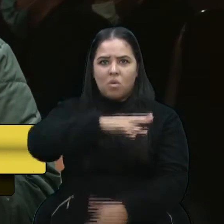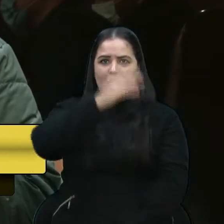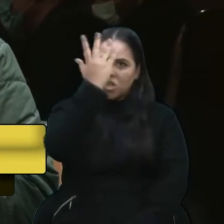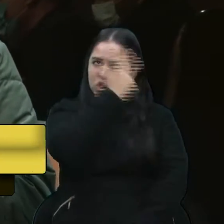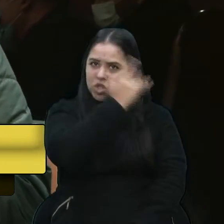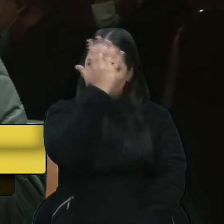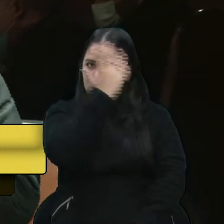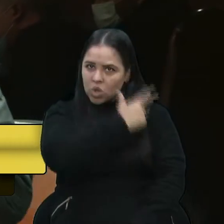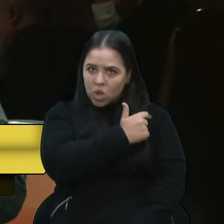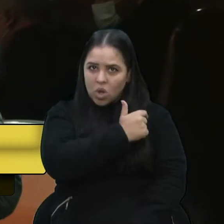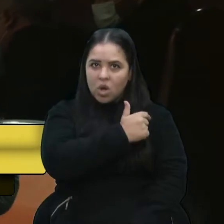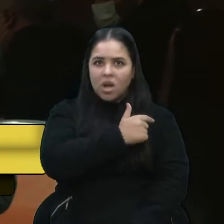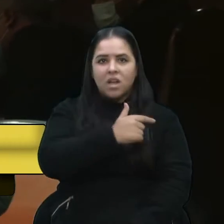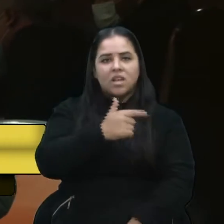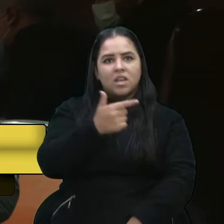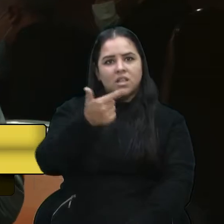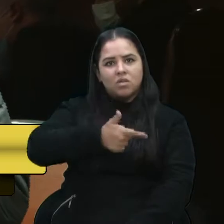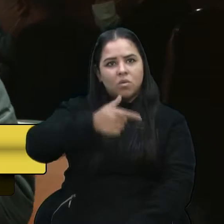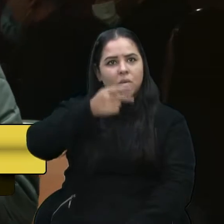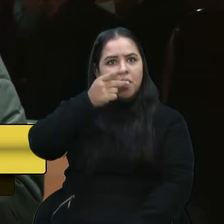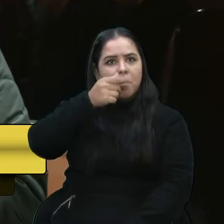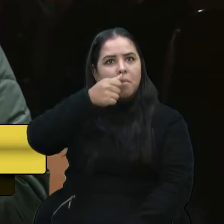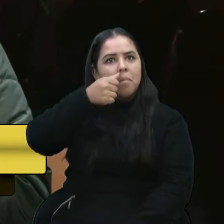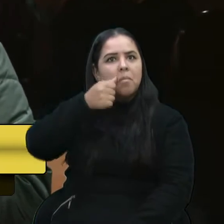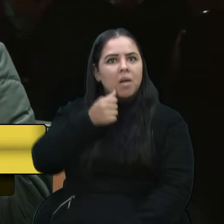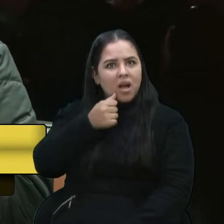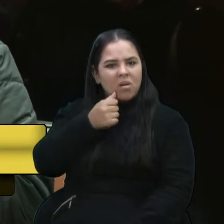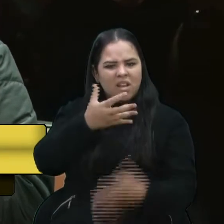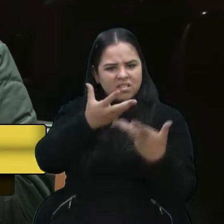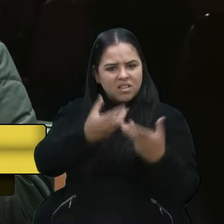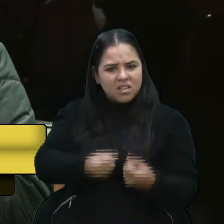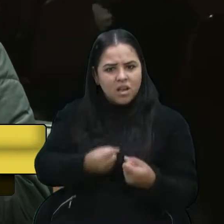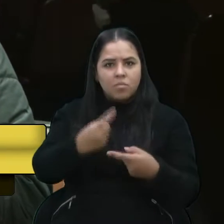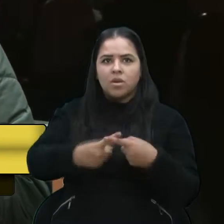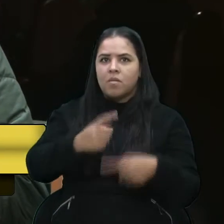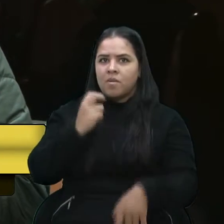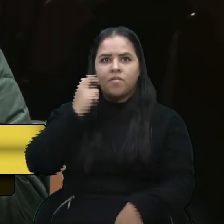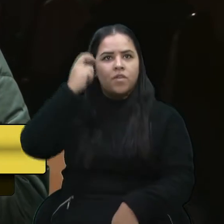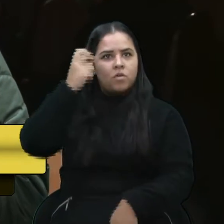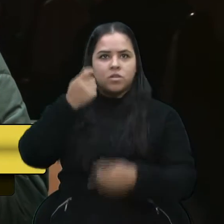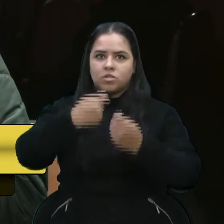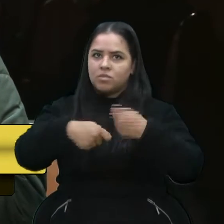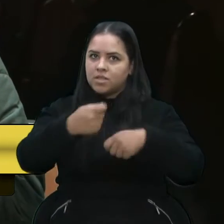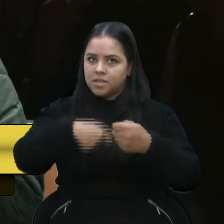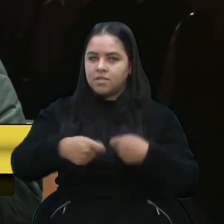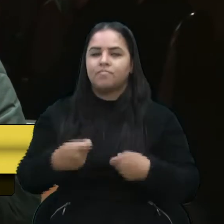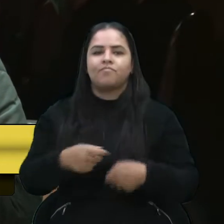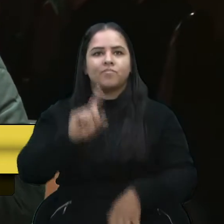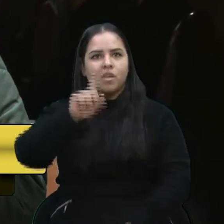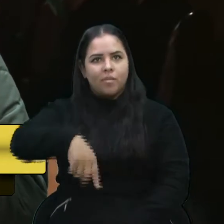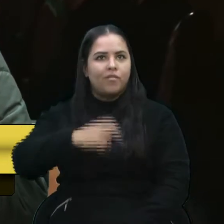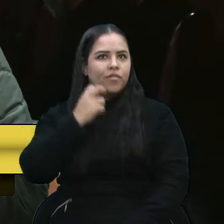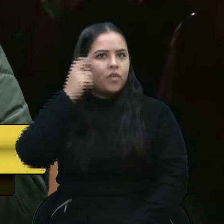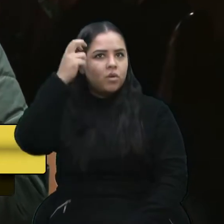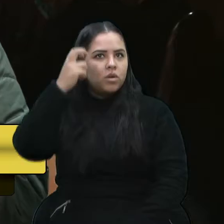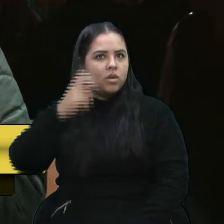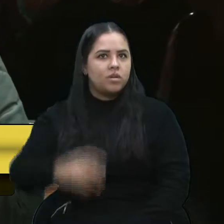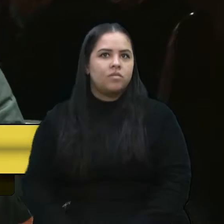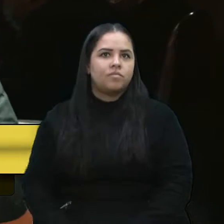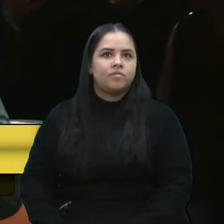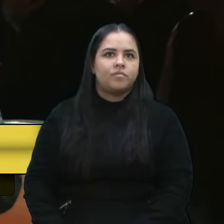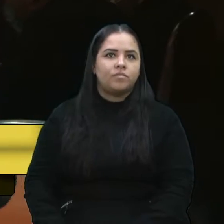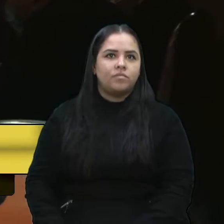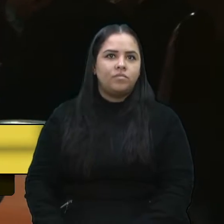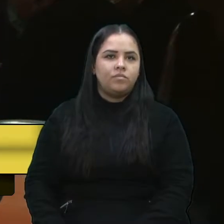Adiló e da vice-palma. Porque isso aí seria vergonhoso para essa administração. Seria vergonhoso. Seria vergonhoso porque não querem